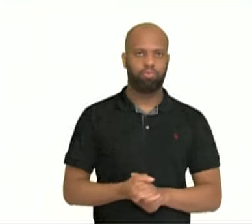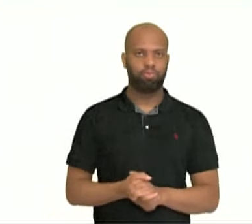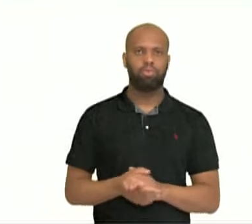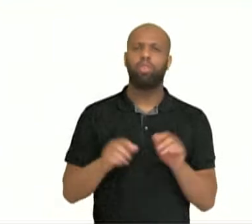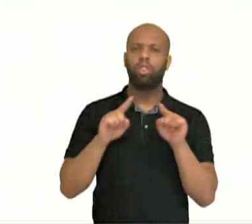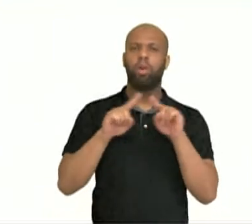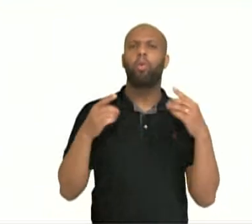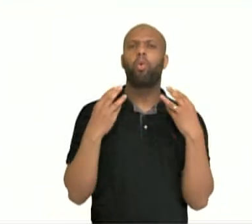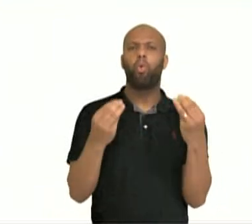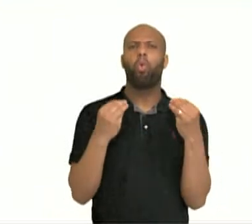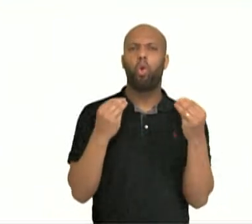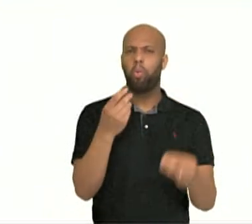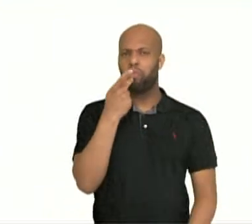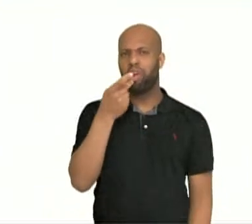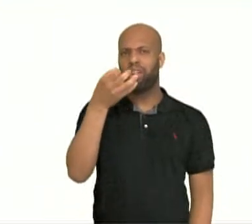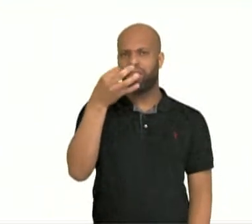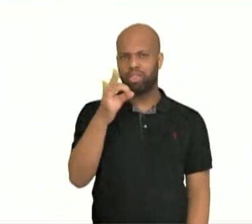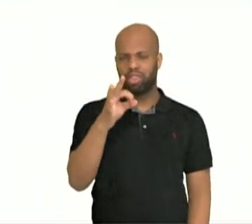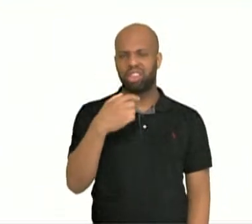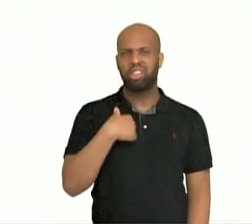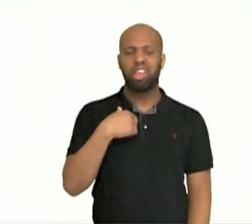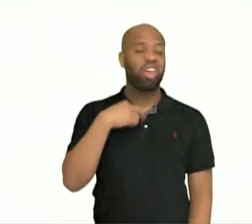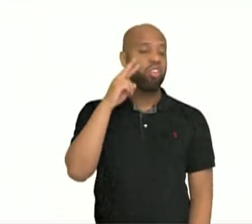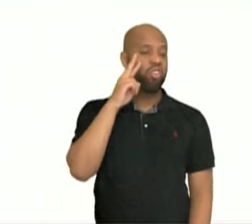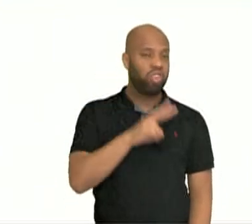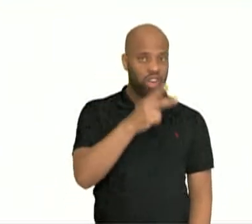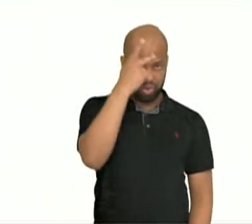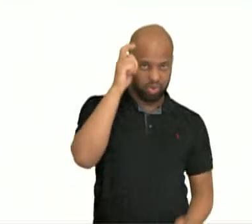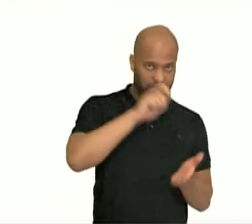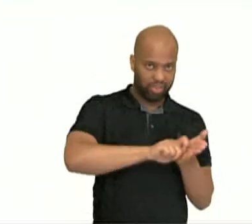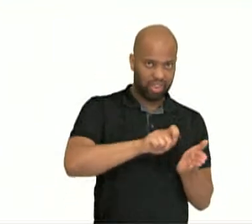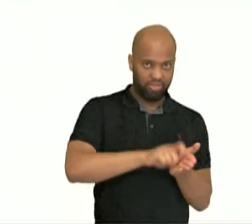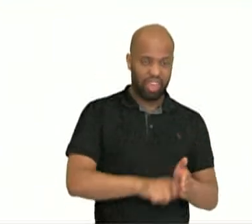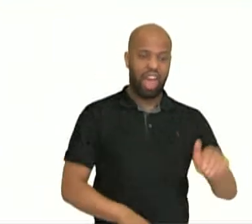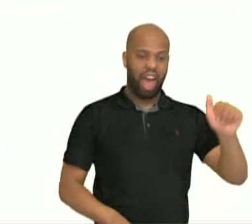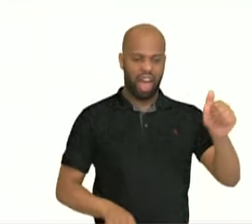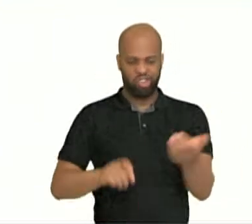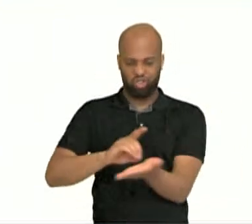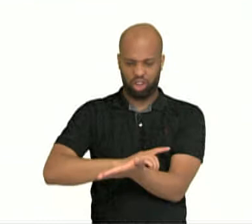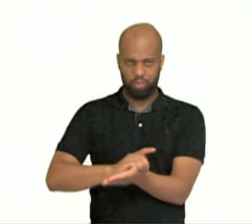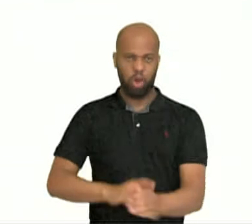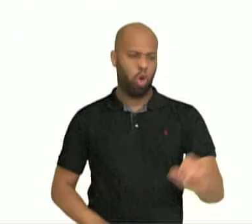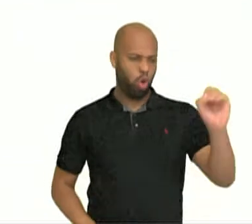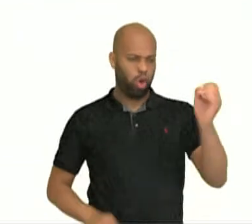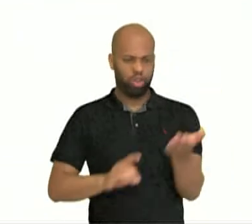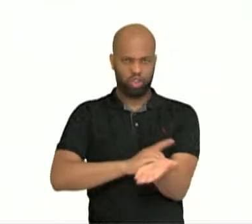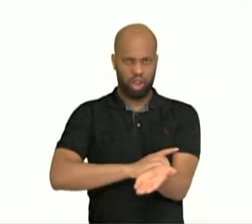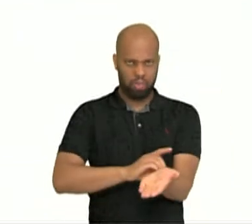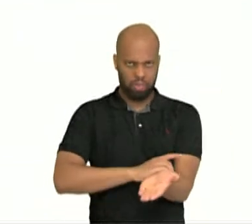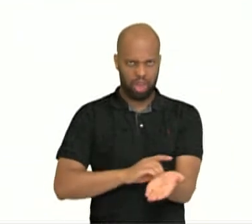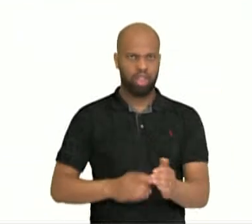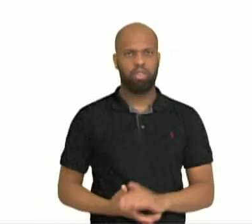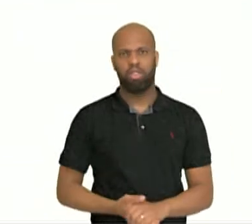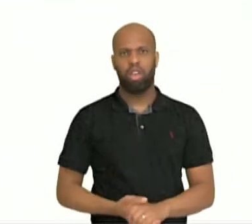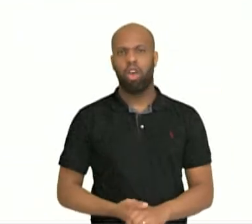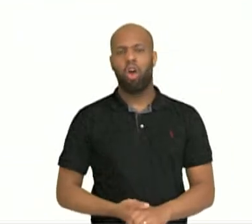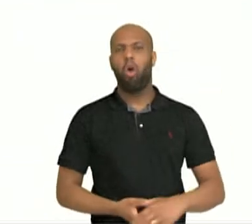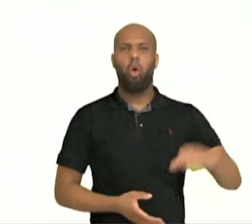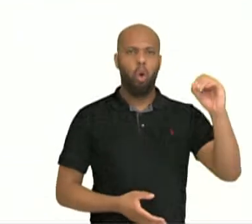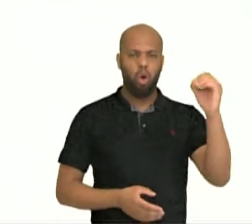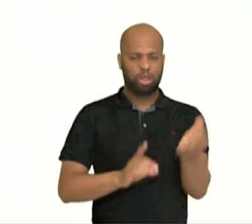mas como se fala corretamente? Eu ouço por aí a diabetes, o diabetes, o